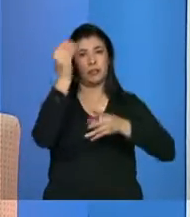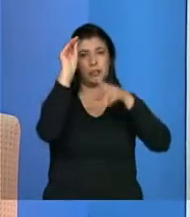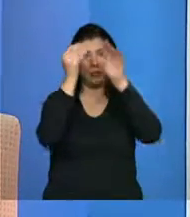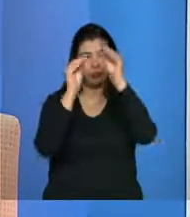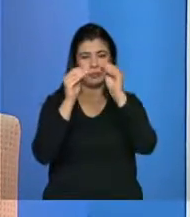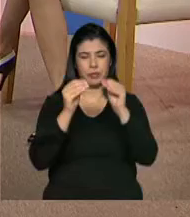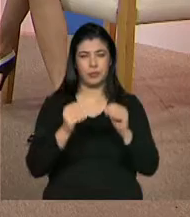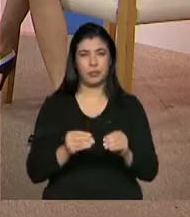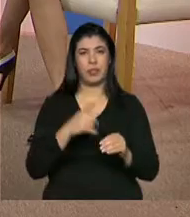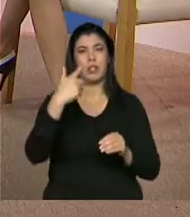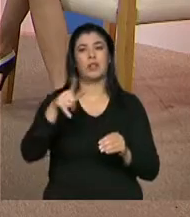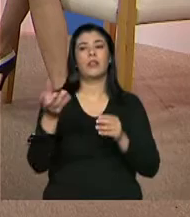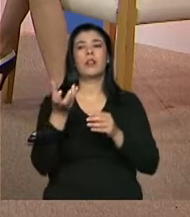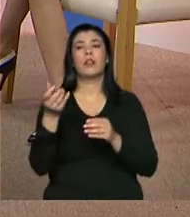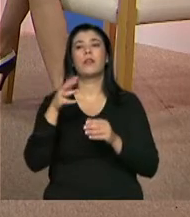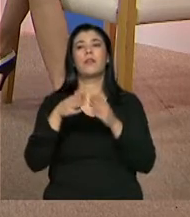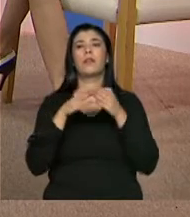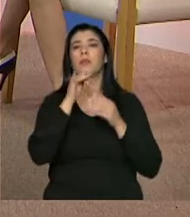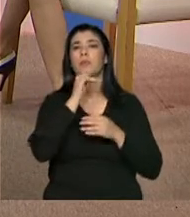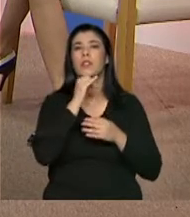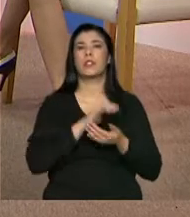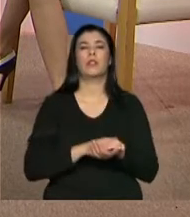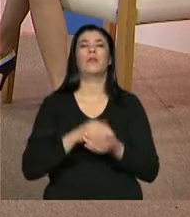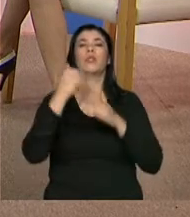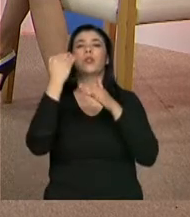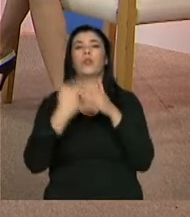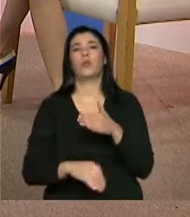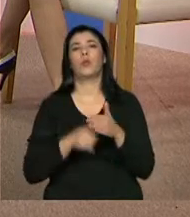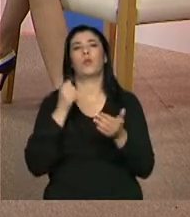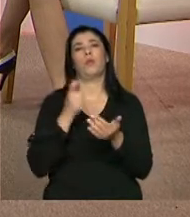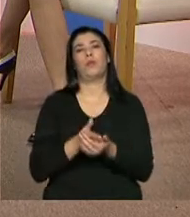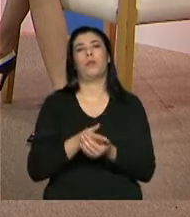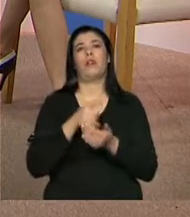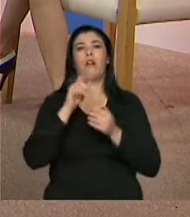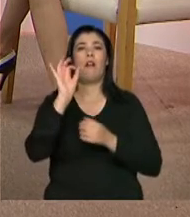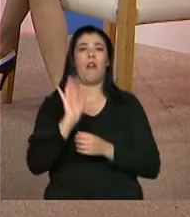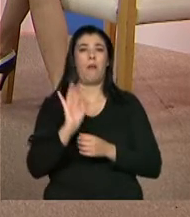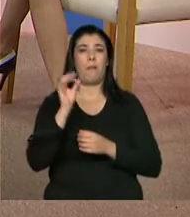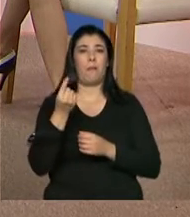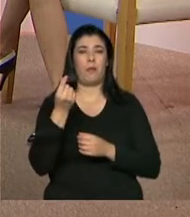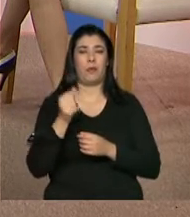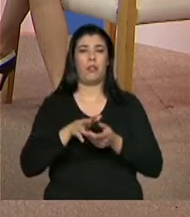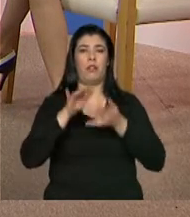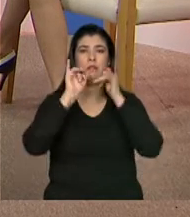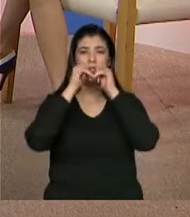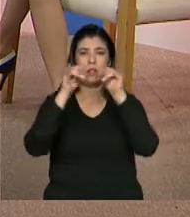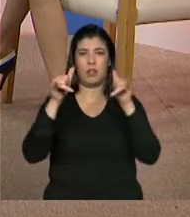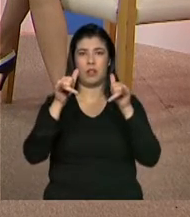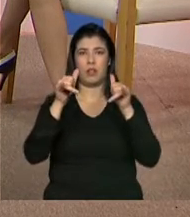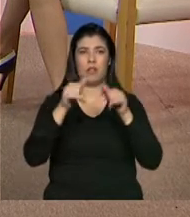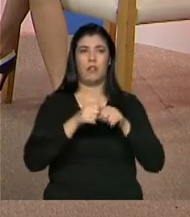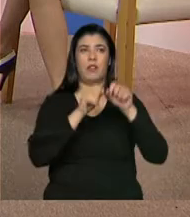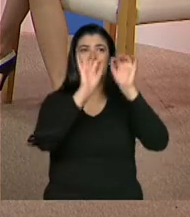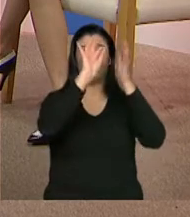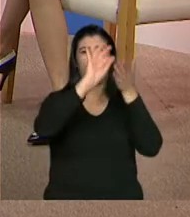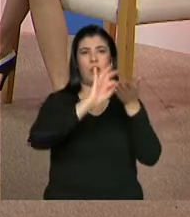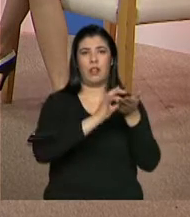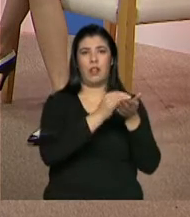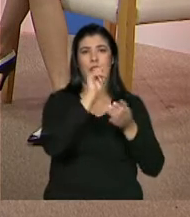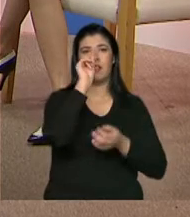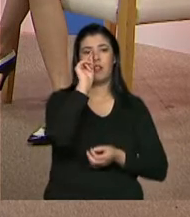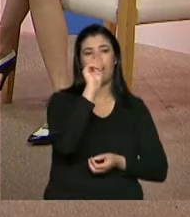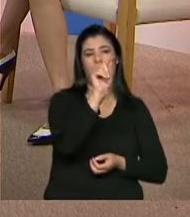programa. Então, se você quer a tarifa social de energia elétrica, você faz o cadastro, e depois você tem que ir na portinha da empresa de energia